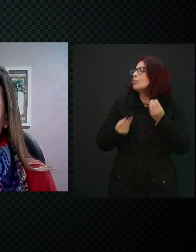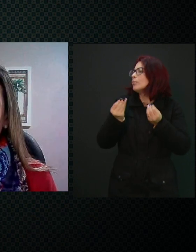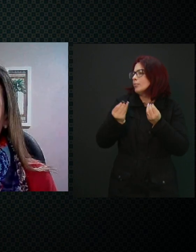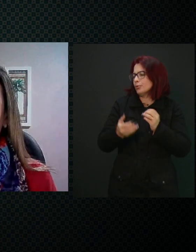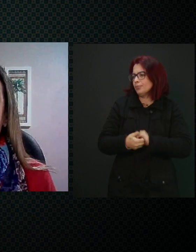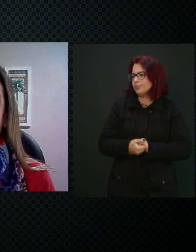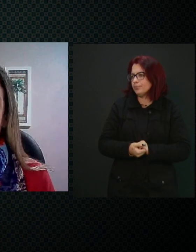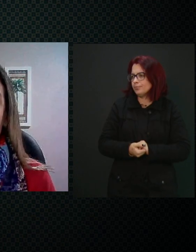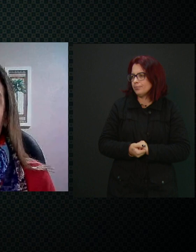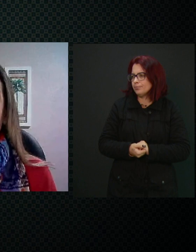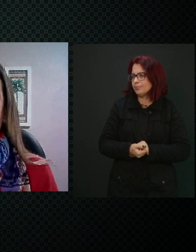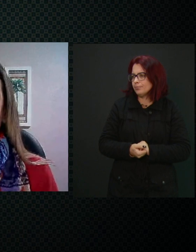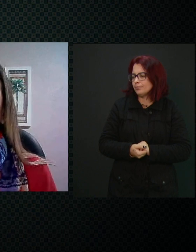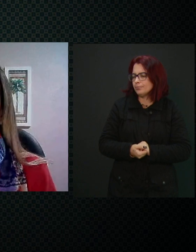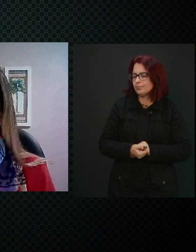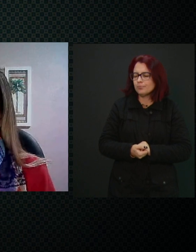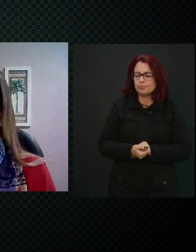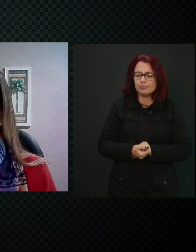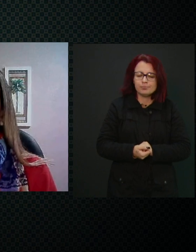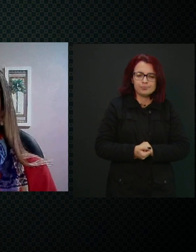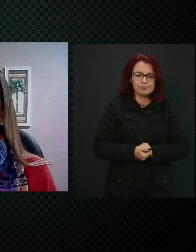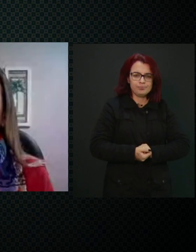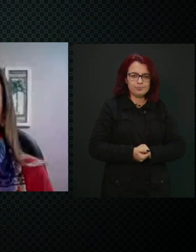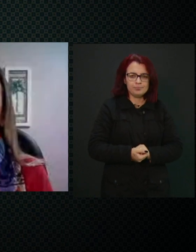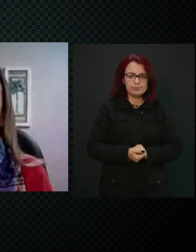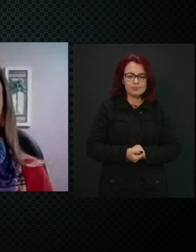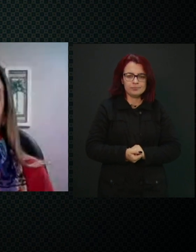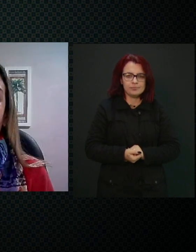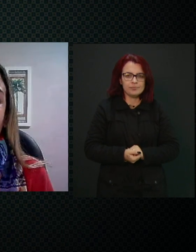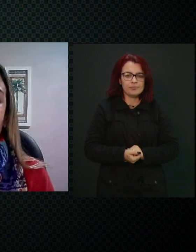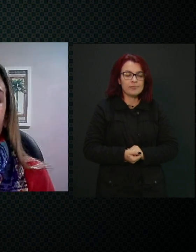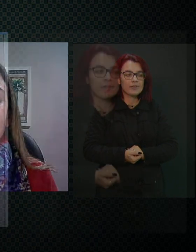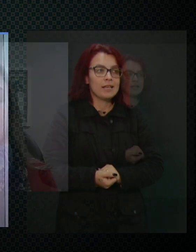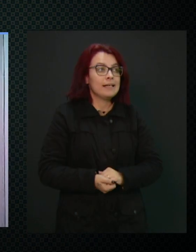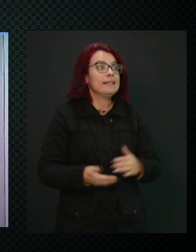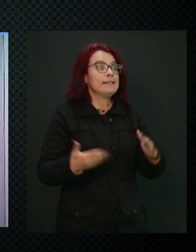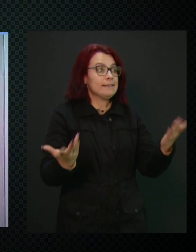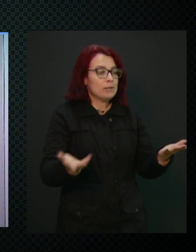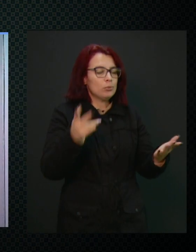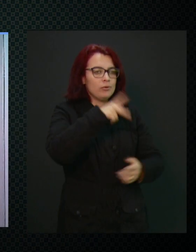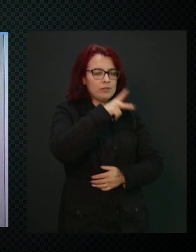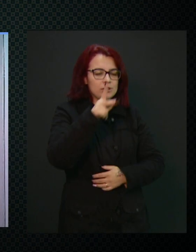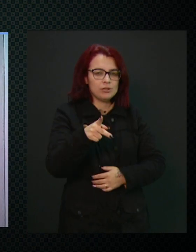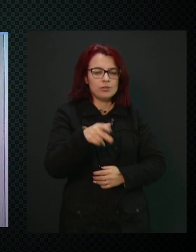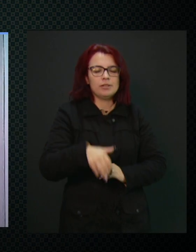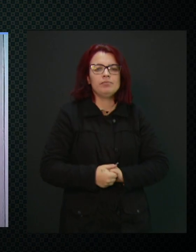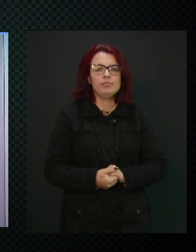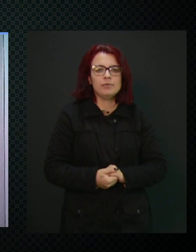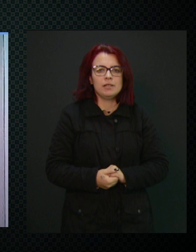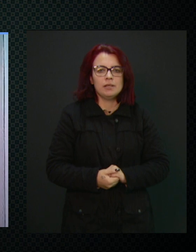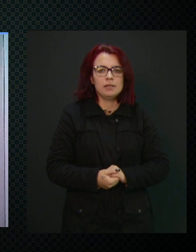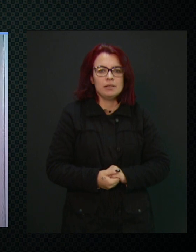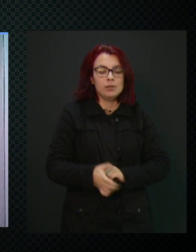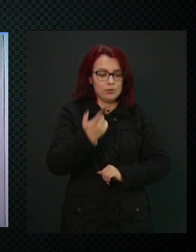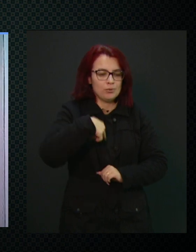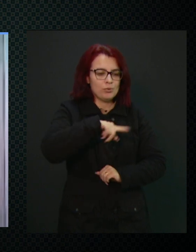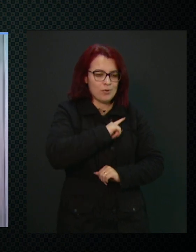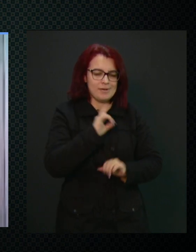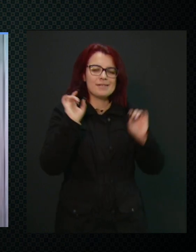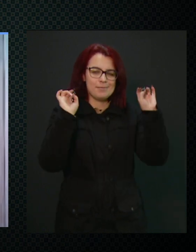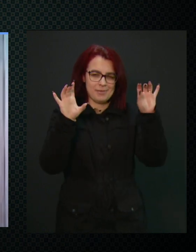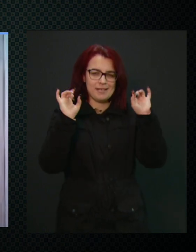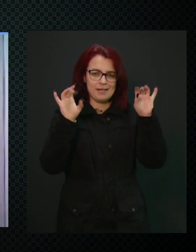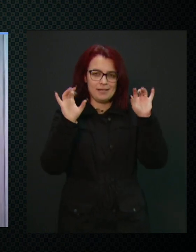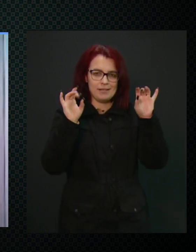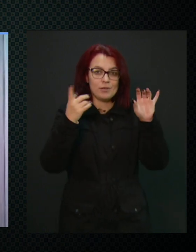surdocega, congênita, né? Porque, professor, a gente, enquanto especialistas, a gente tem